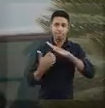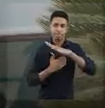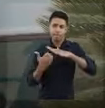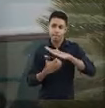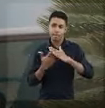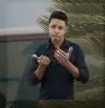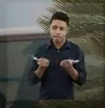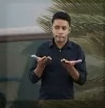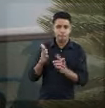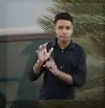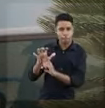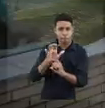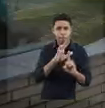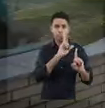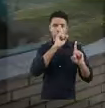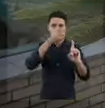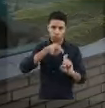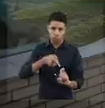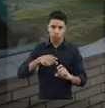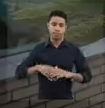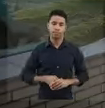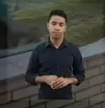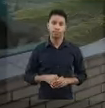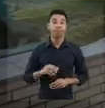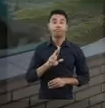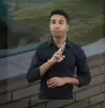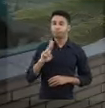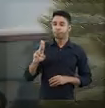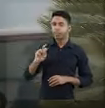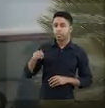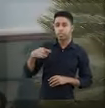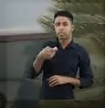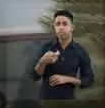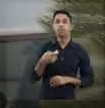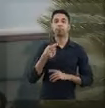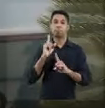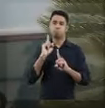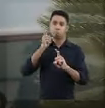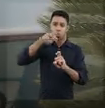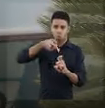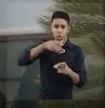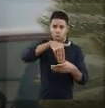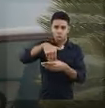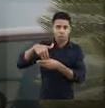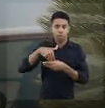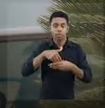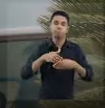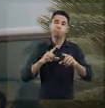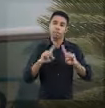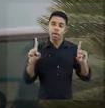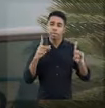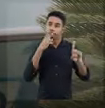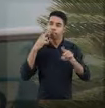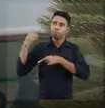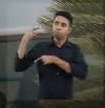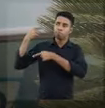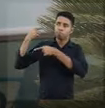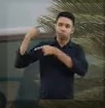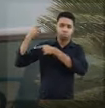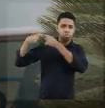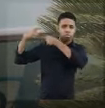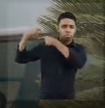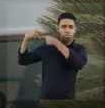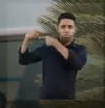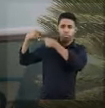por essas práticas empresariais. Chamamos de assédio eleitoral, mas que é como se... uma chaga, realmente